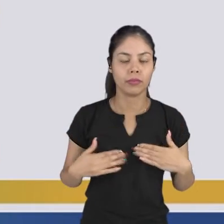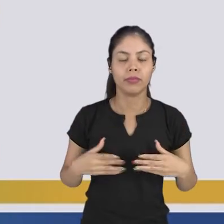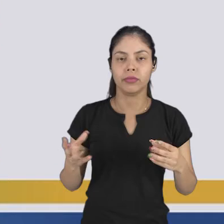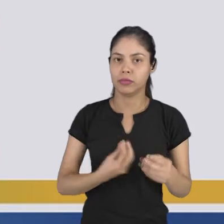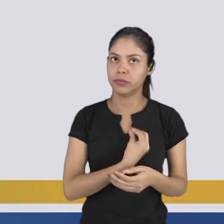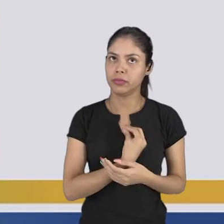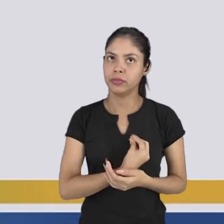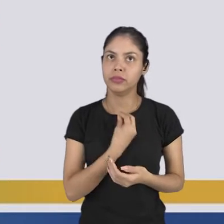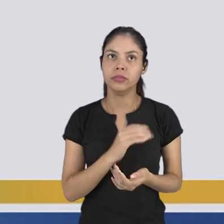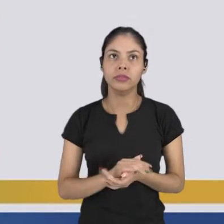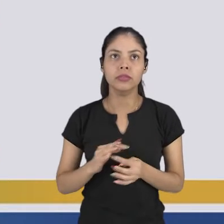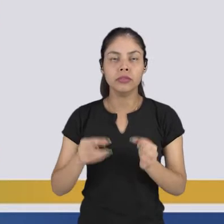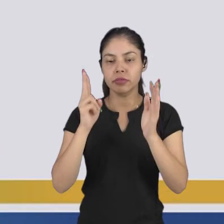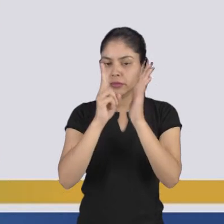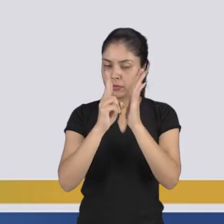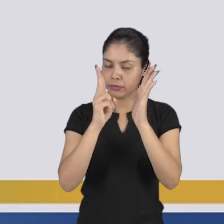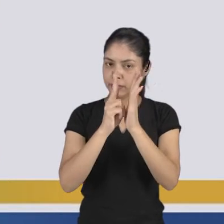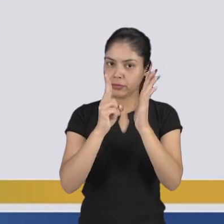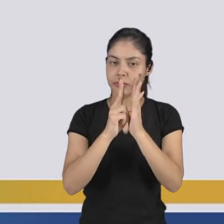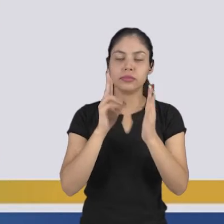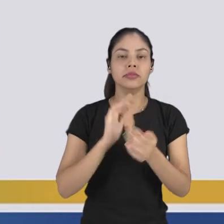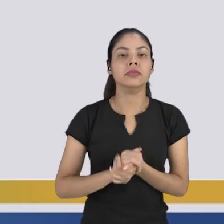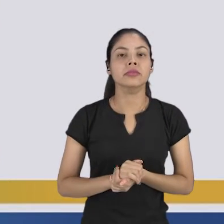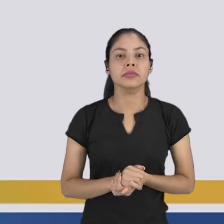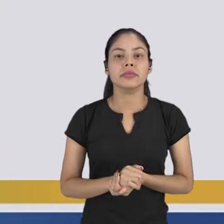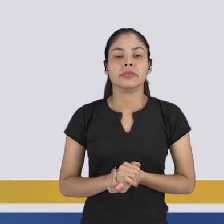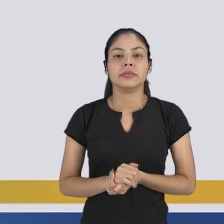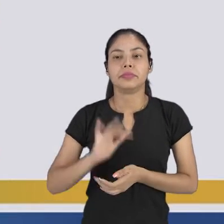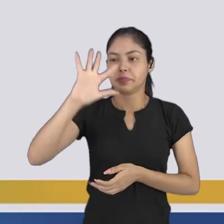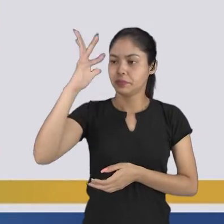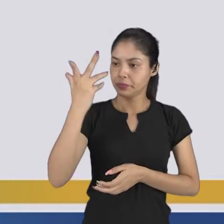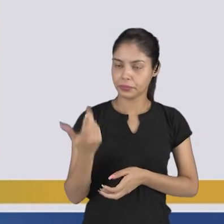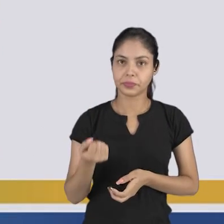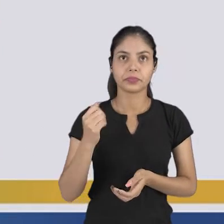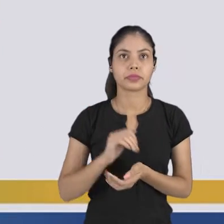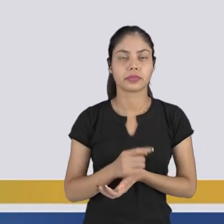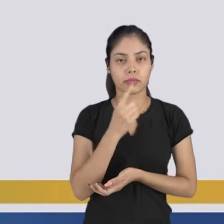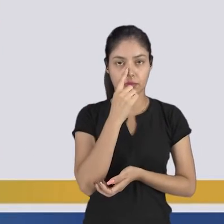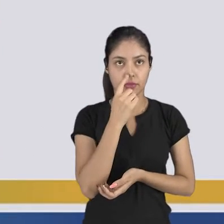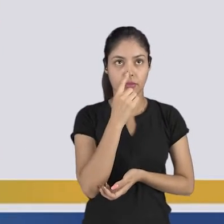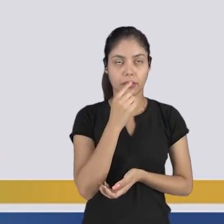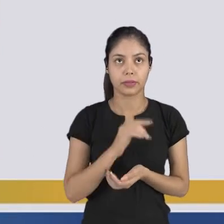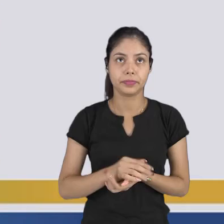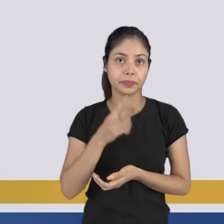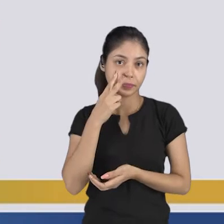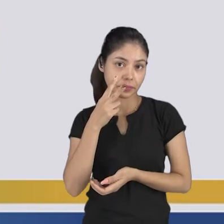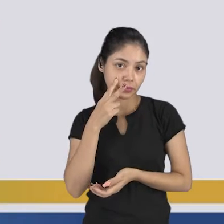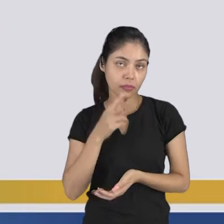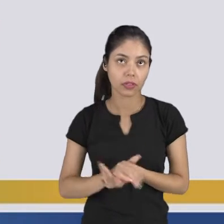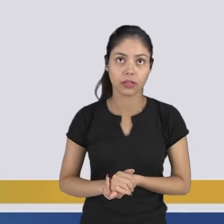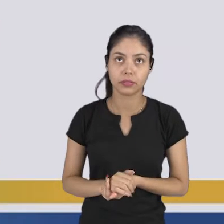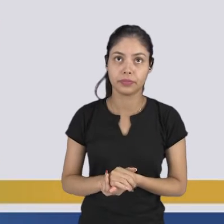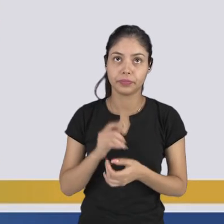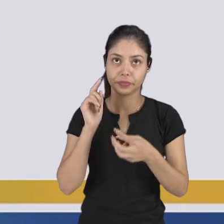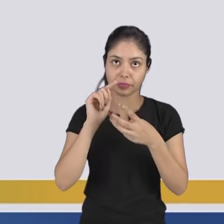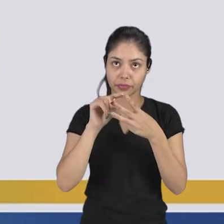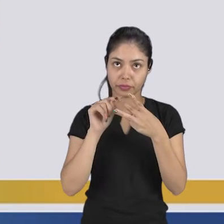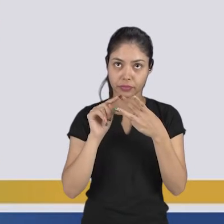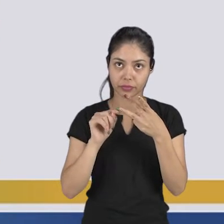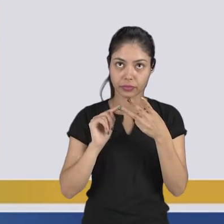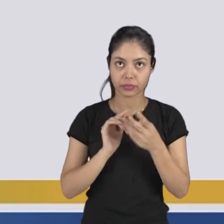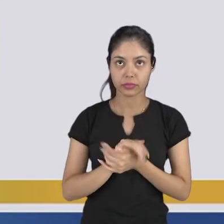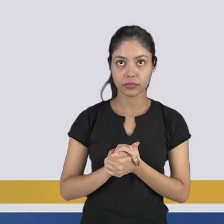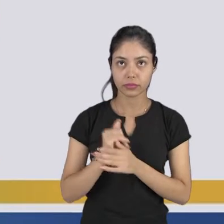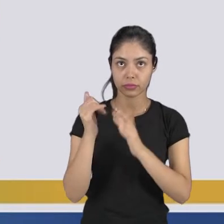presente em tribos indígenas, em tribos africanas. Observe comigo também nesse slide, eu trago três pessoas